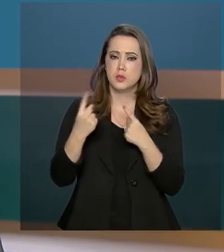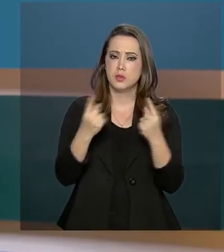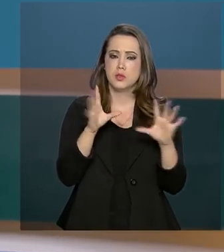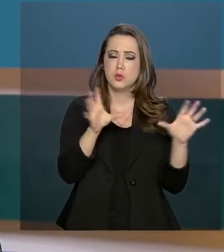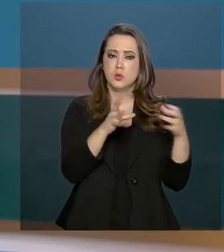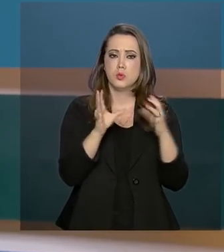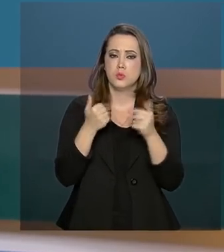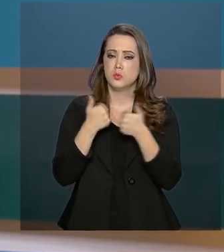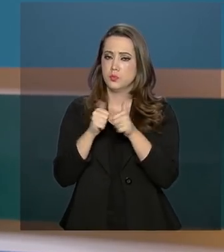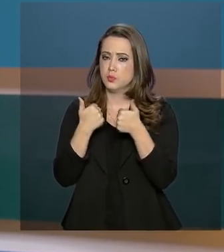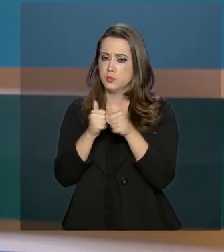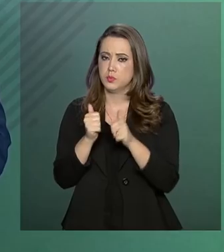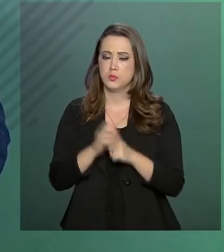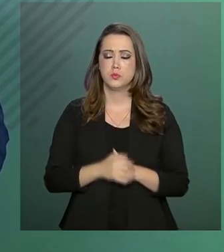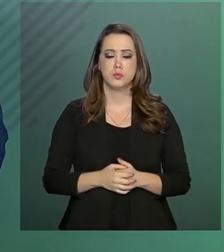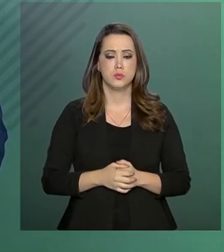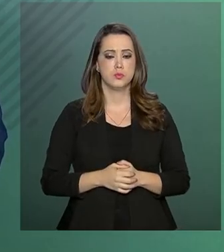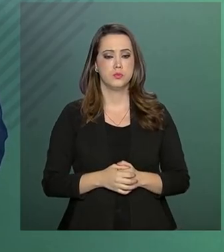setor de transporte.